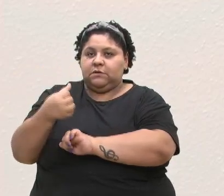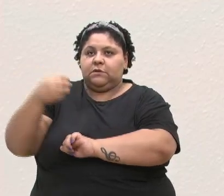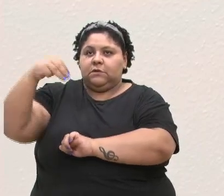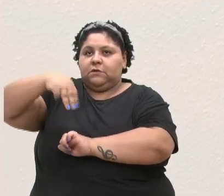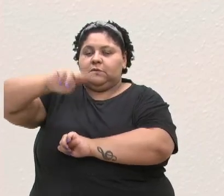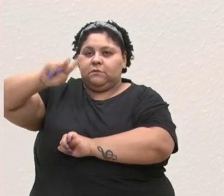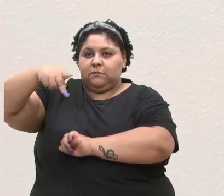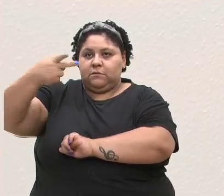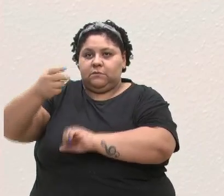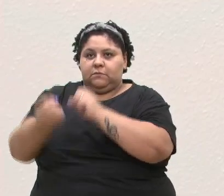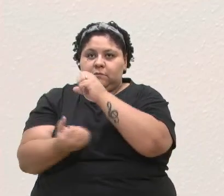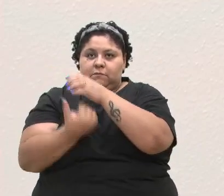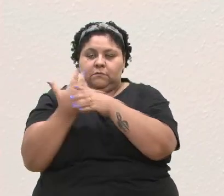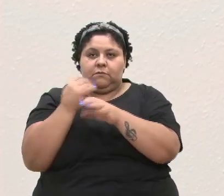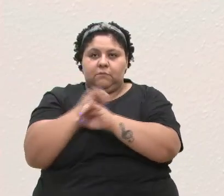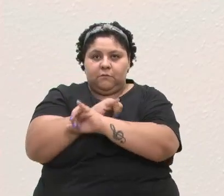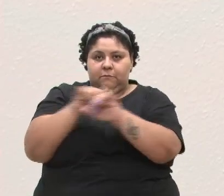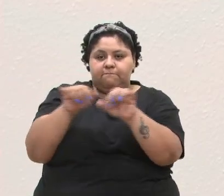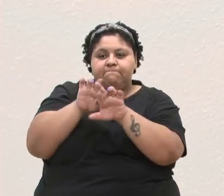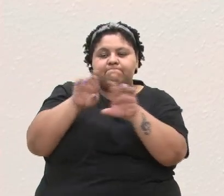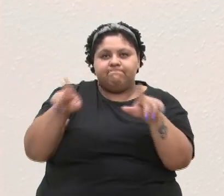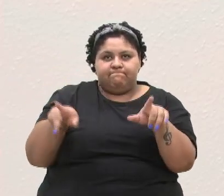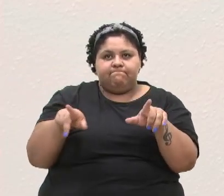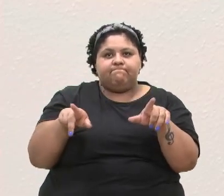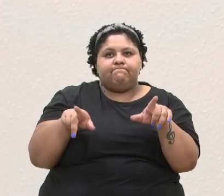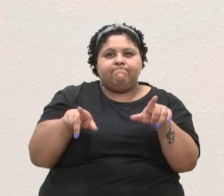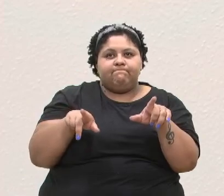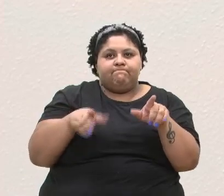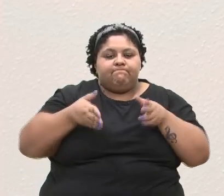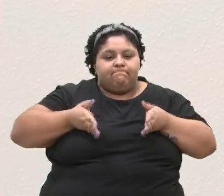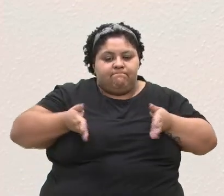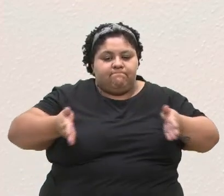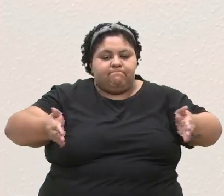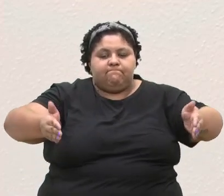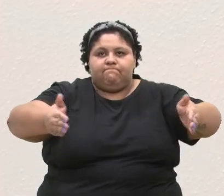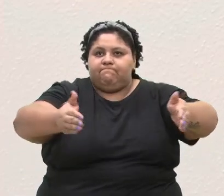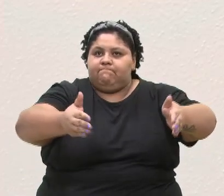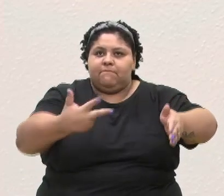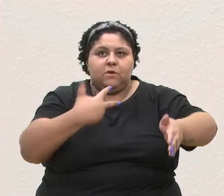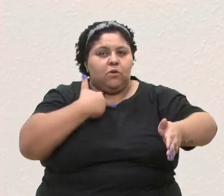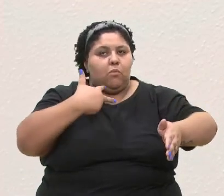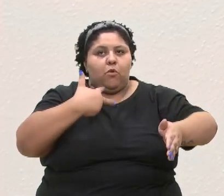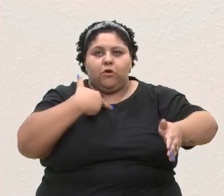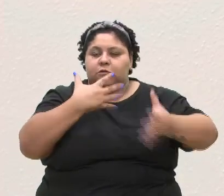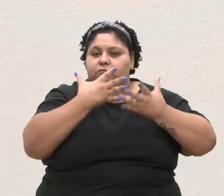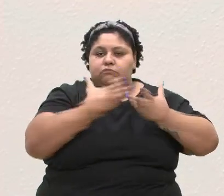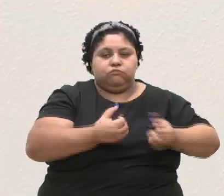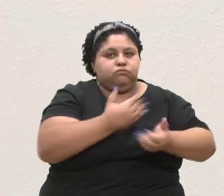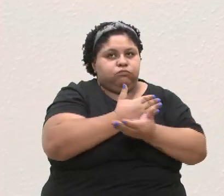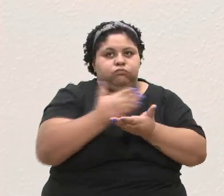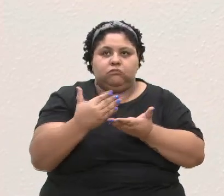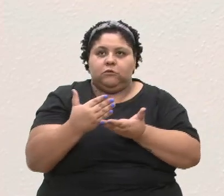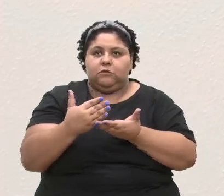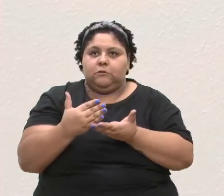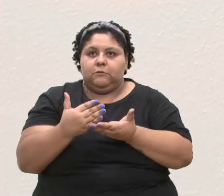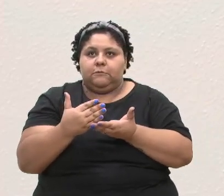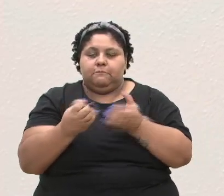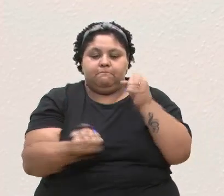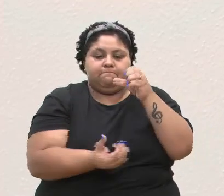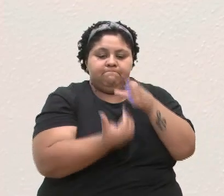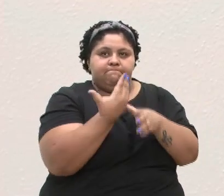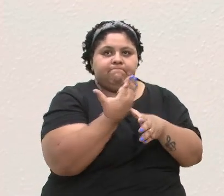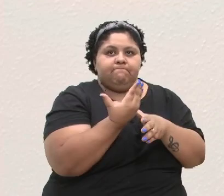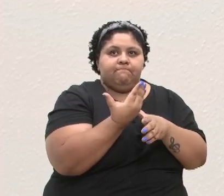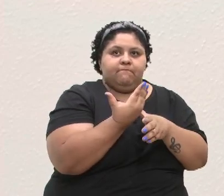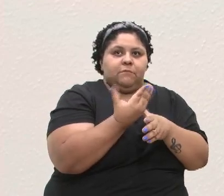informa que a diferença decorre do fato que o alargamento desse trecho não deve ser considerado a partir do eixo implantado na via